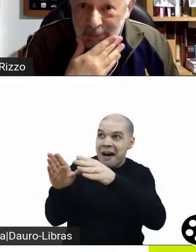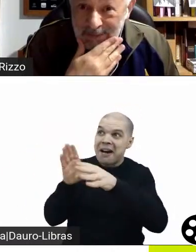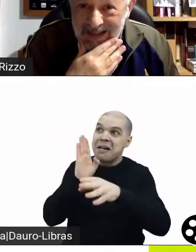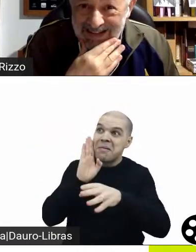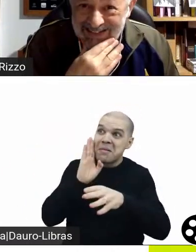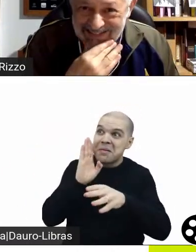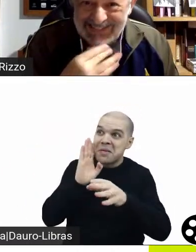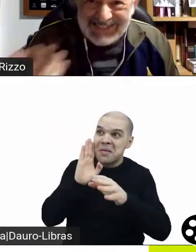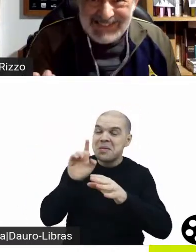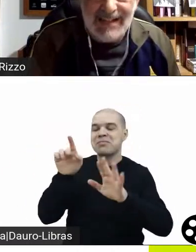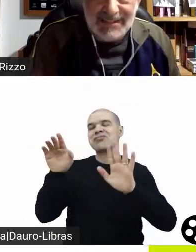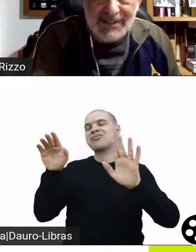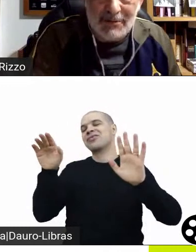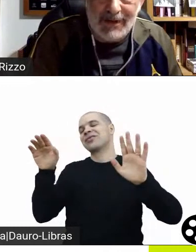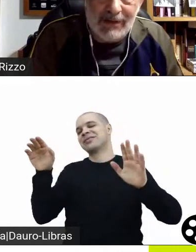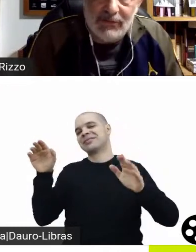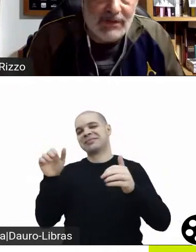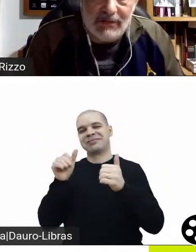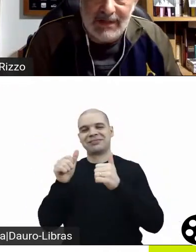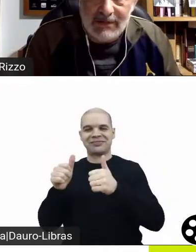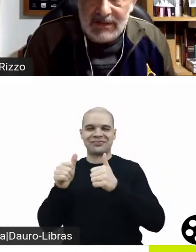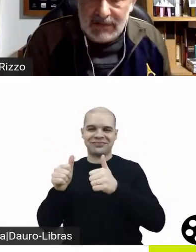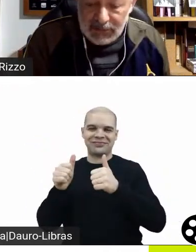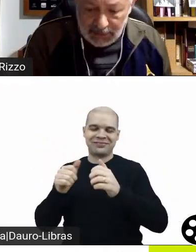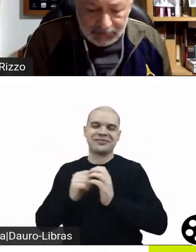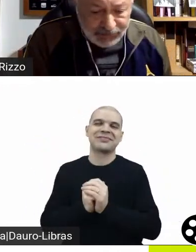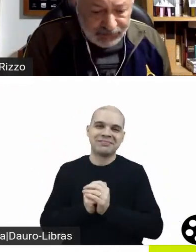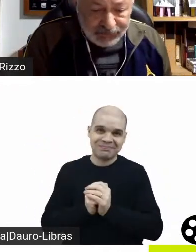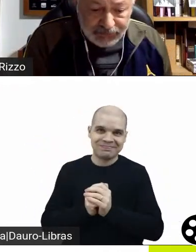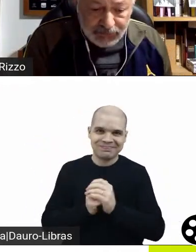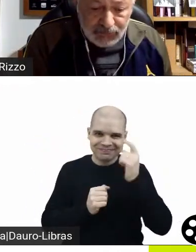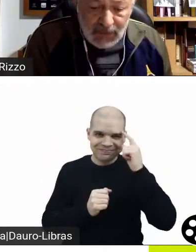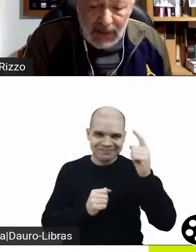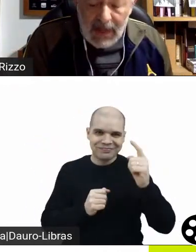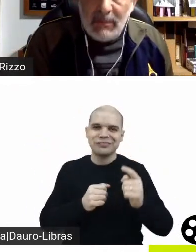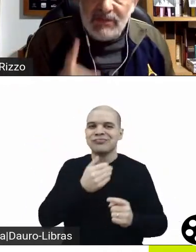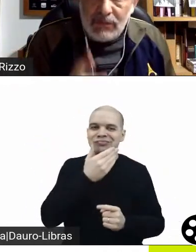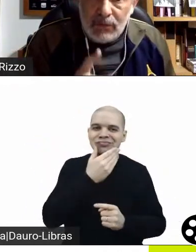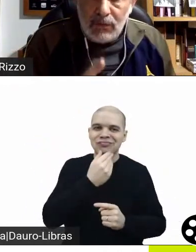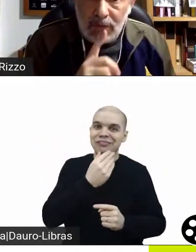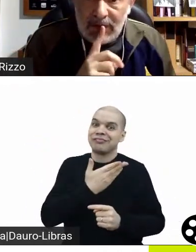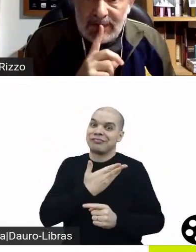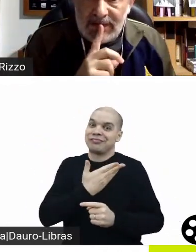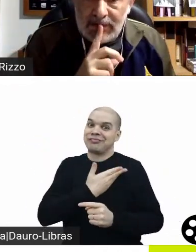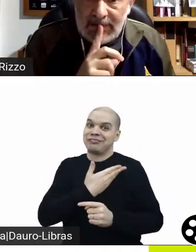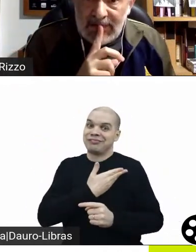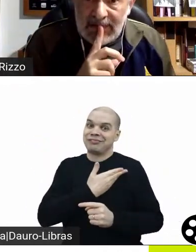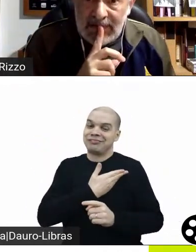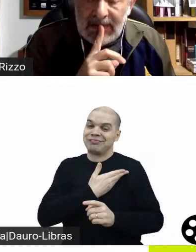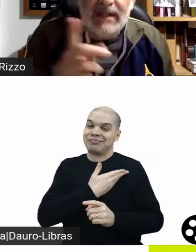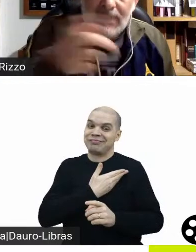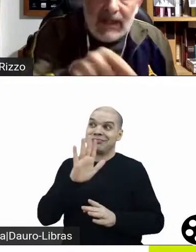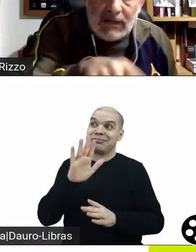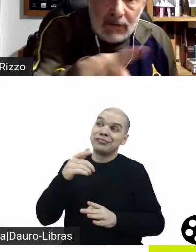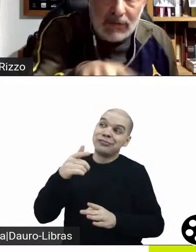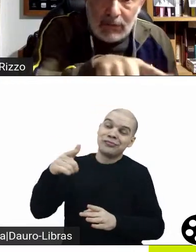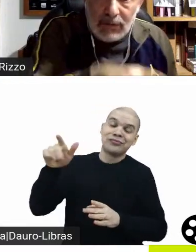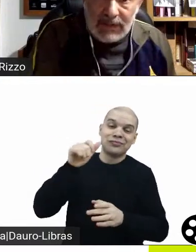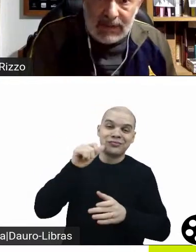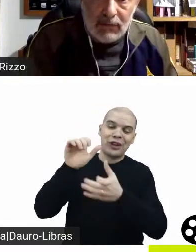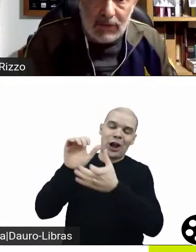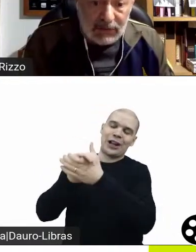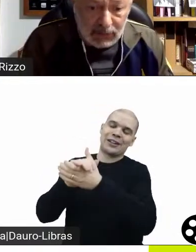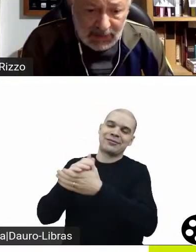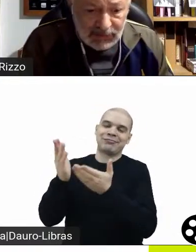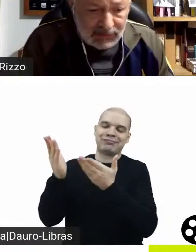que é o amigo dela, que dança com ela ao final, aquilo é sensacional, mas o que eu estava dizendo aqui, e que, claro, que eu